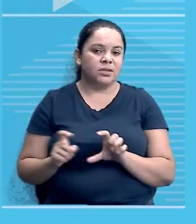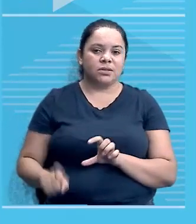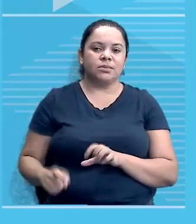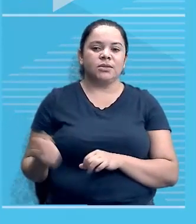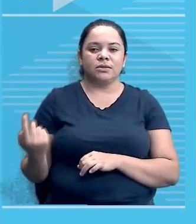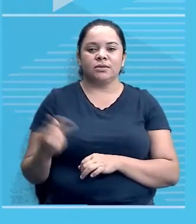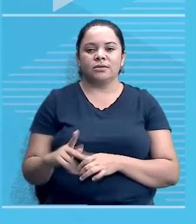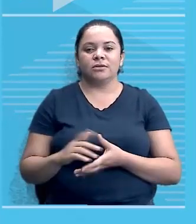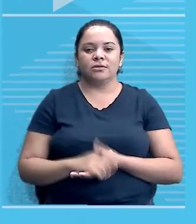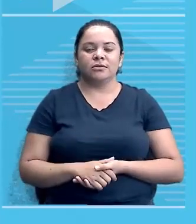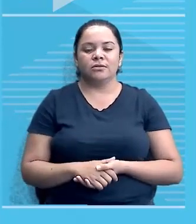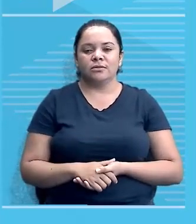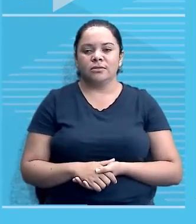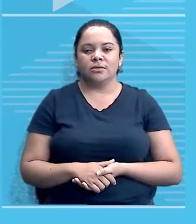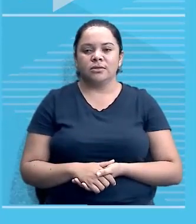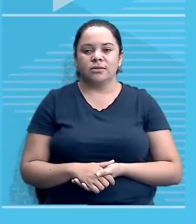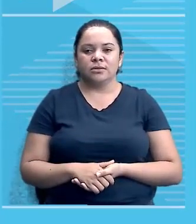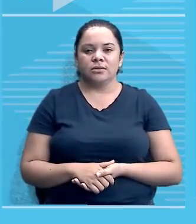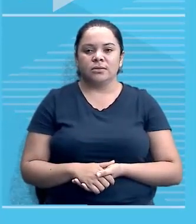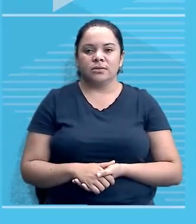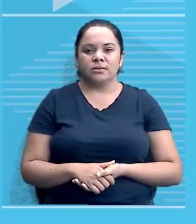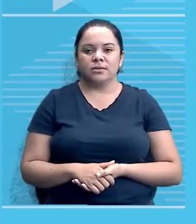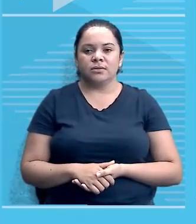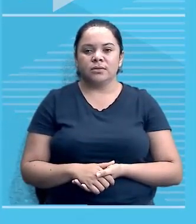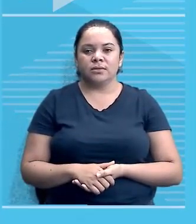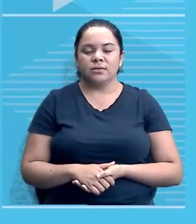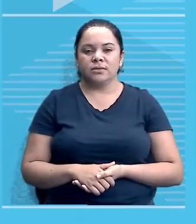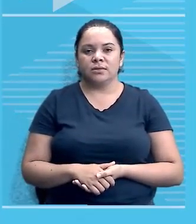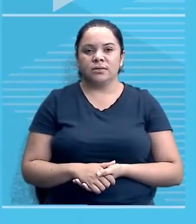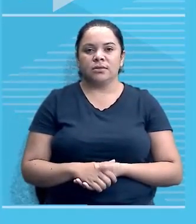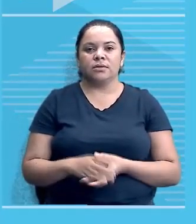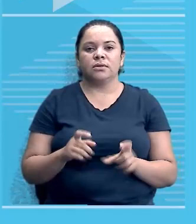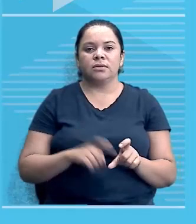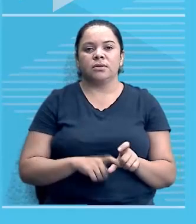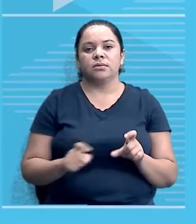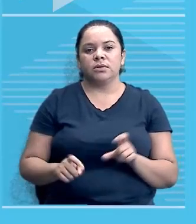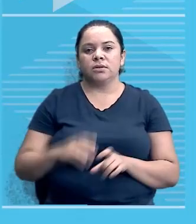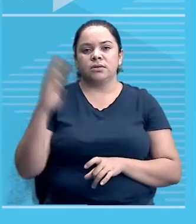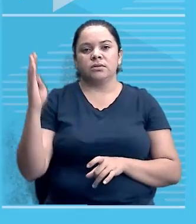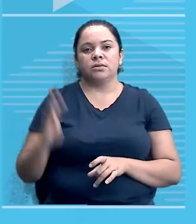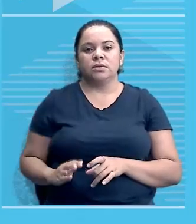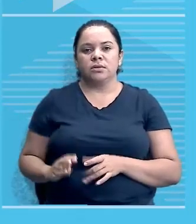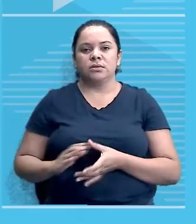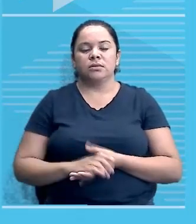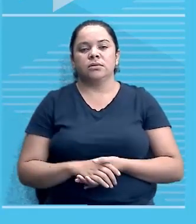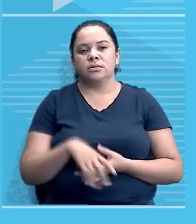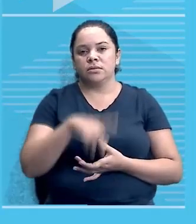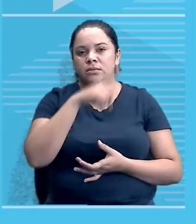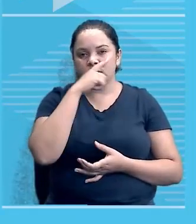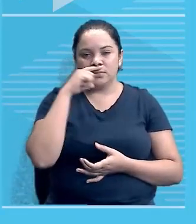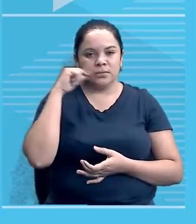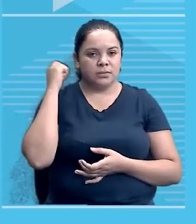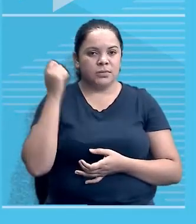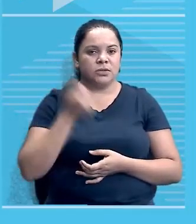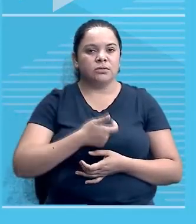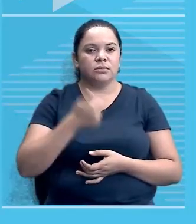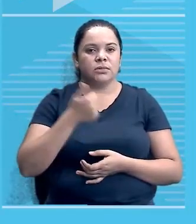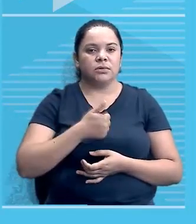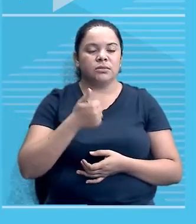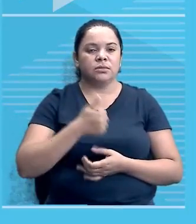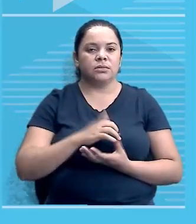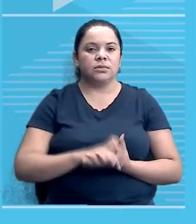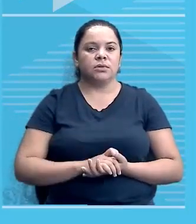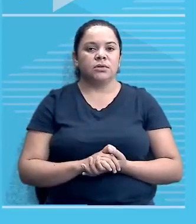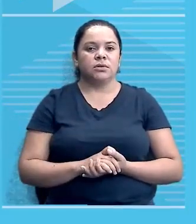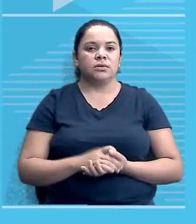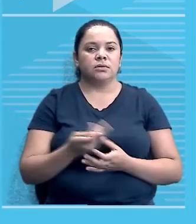certeza. Olha, a própria independência do Brasil. Quem proclama a independência do Brasil? Dom Pedro I. Chegou ao Brasil com quem? Com o pai dele, do João VI. Viu